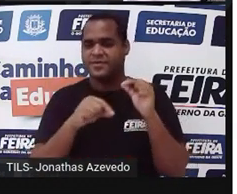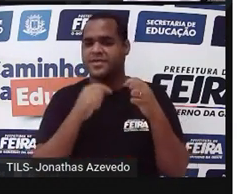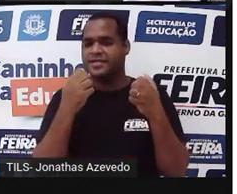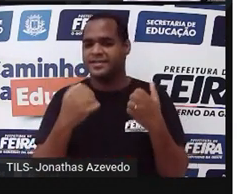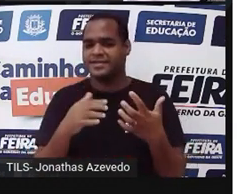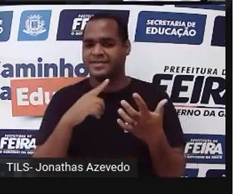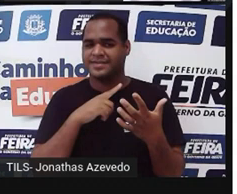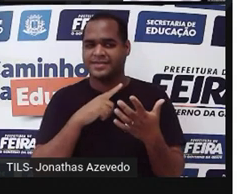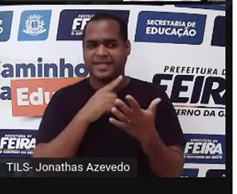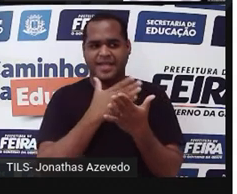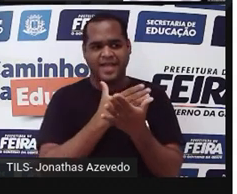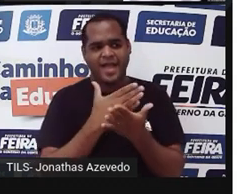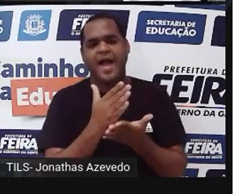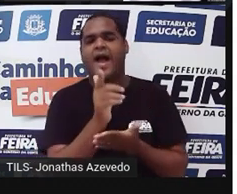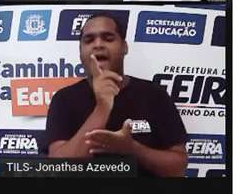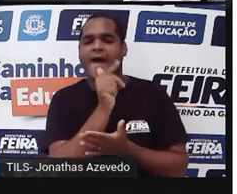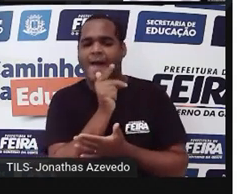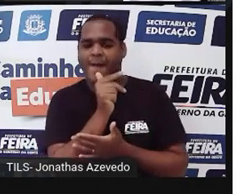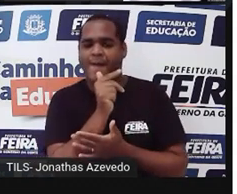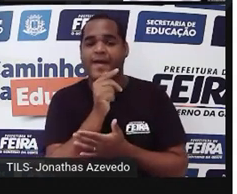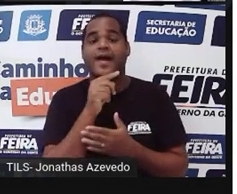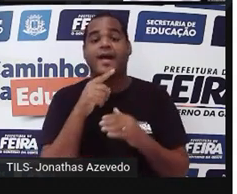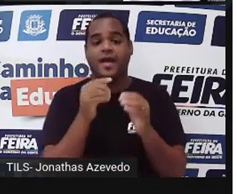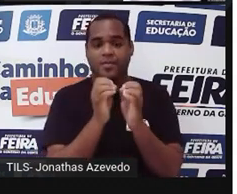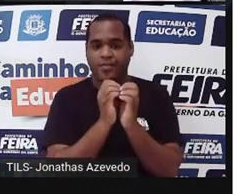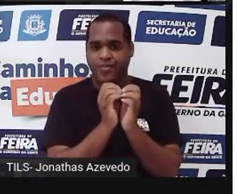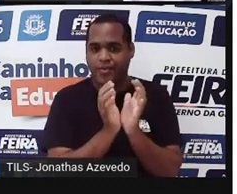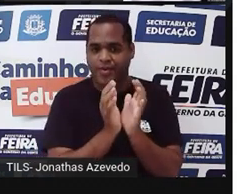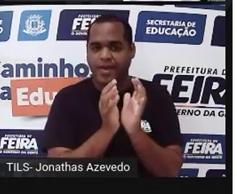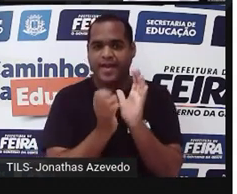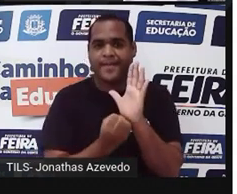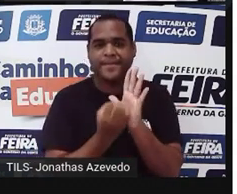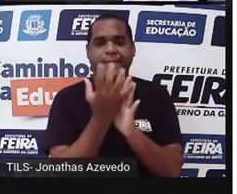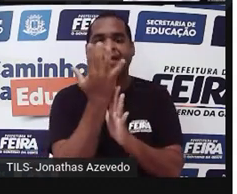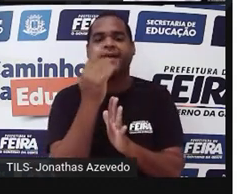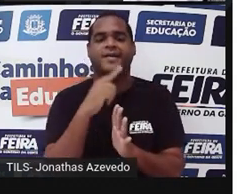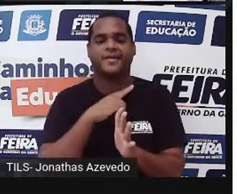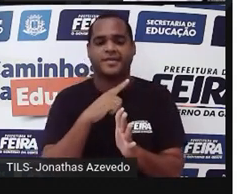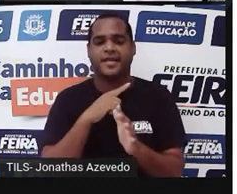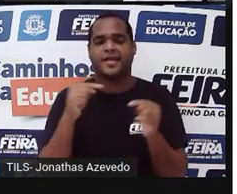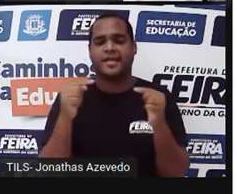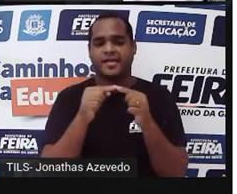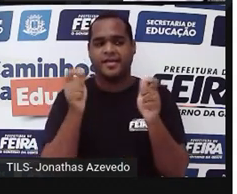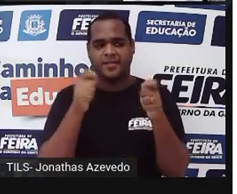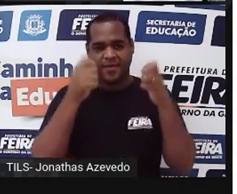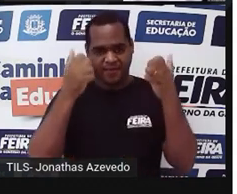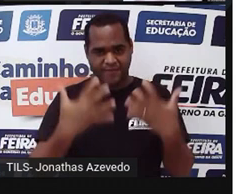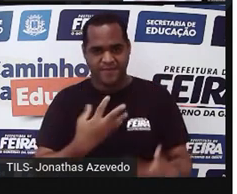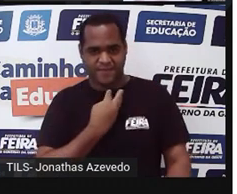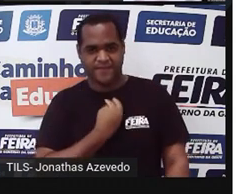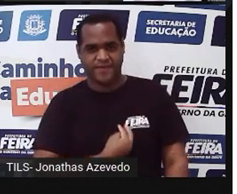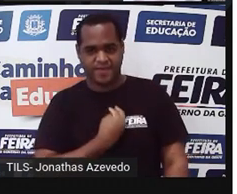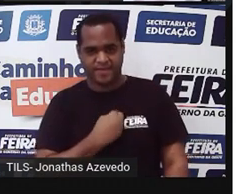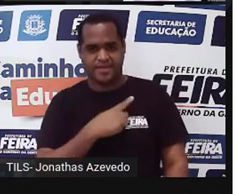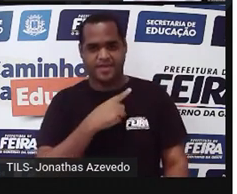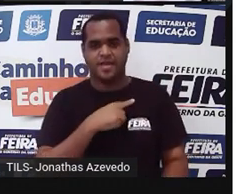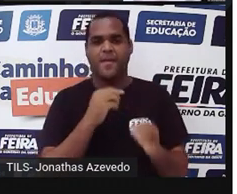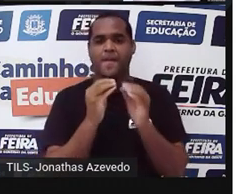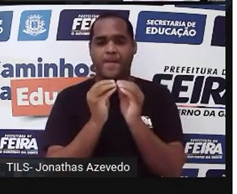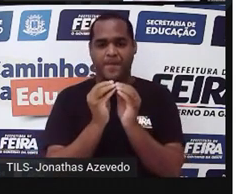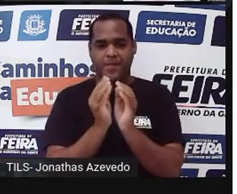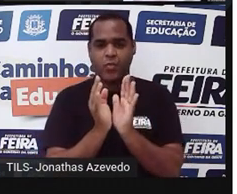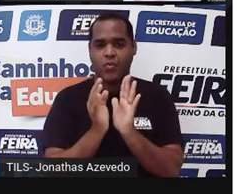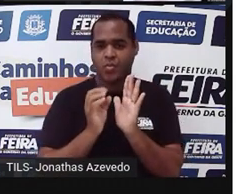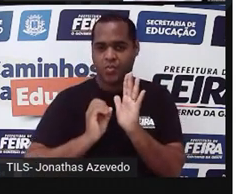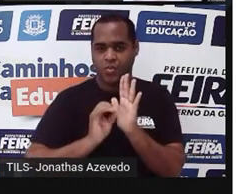nadando na água até encontrar a osfera que vai estar lá no gametófito feminino. Se ele encontrar a osfera, ele